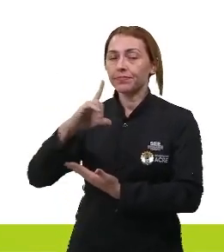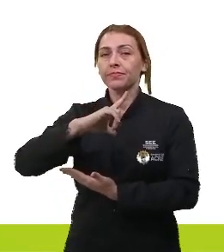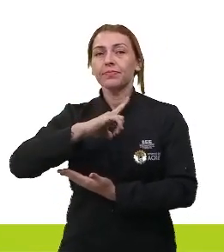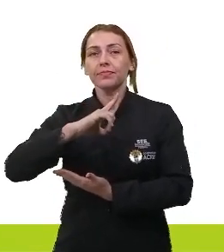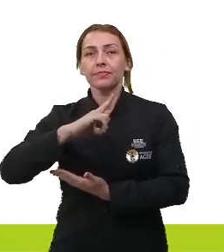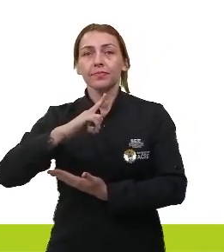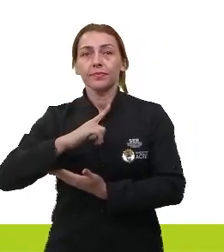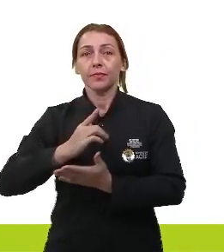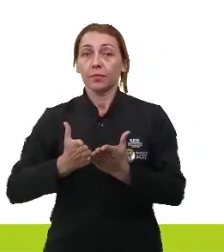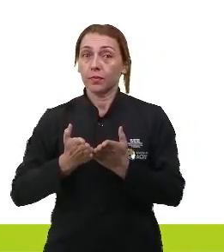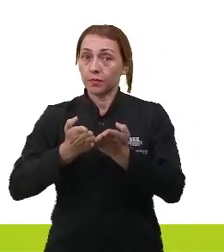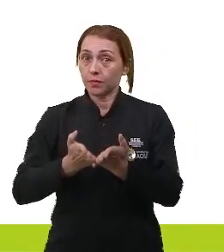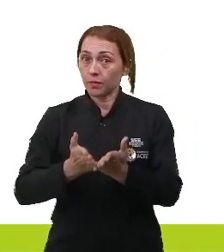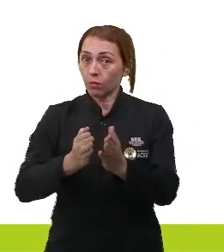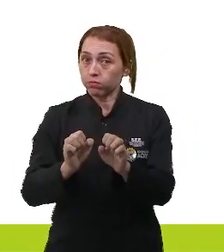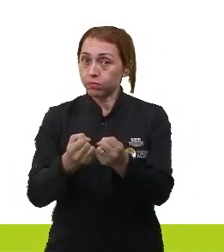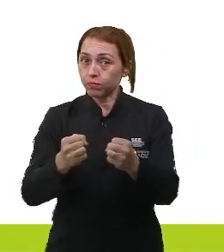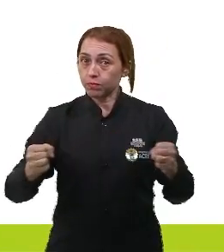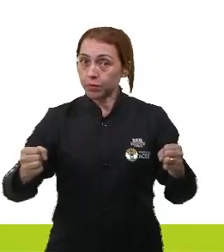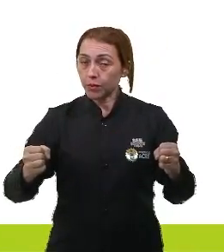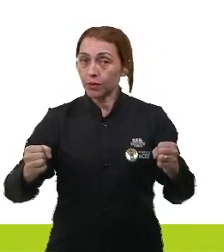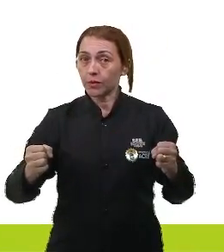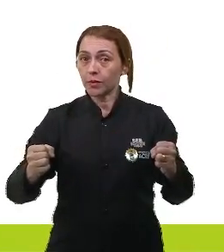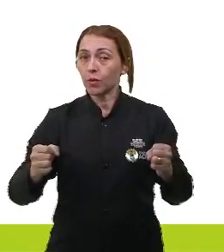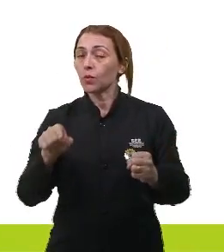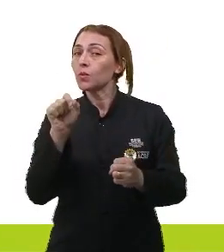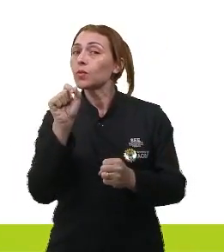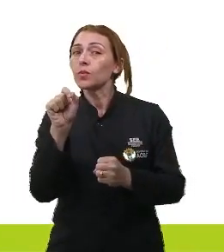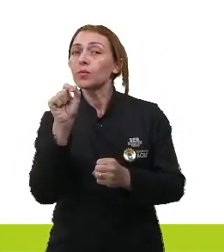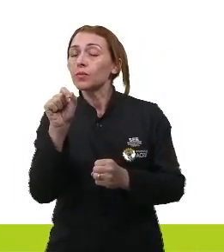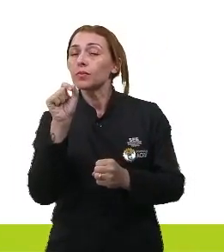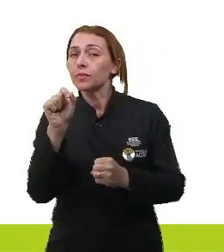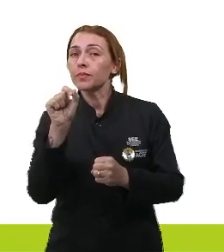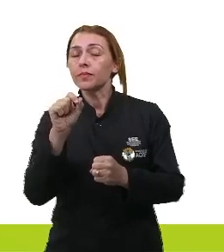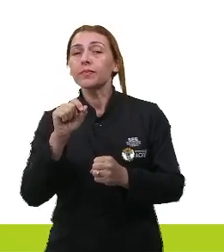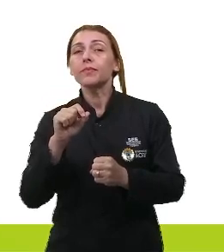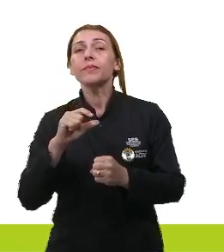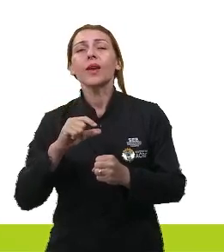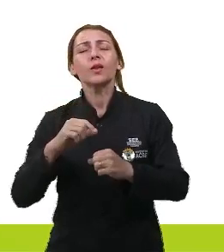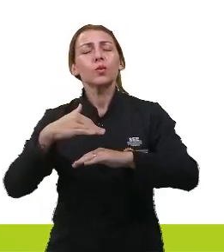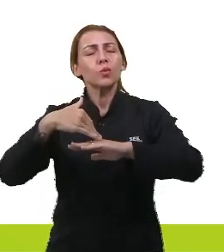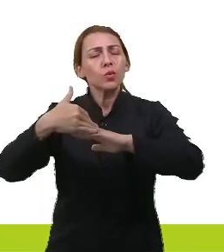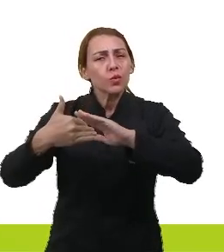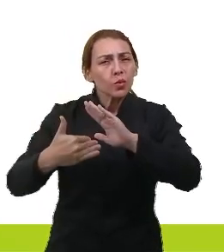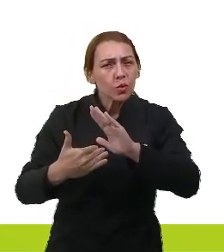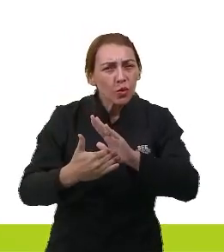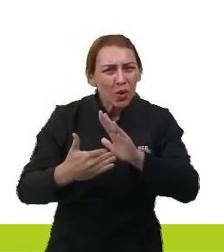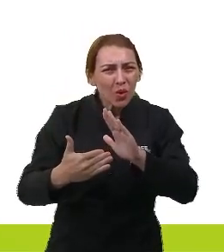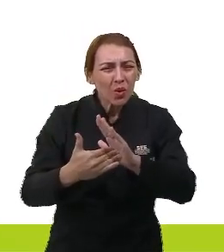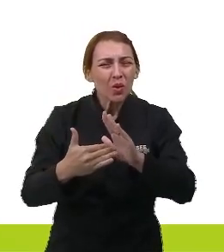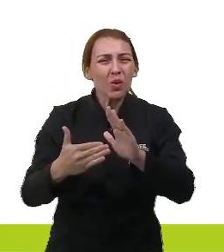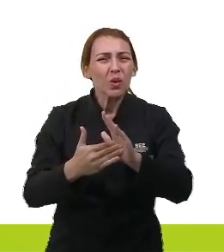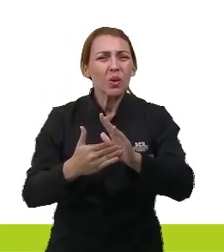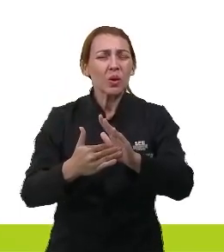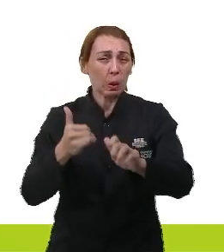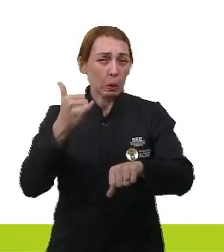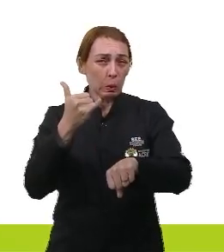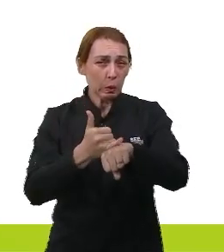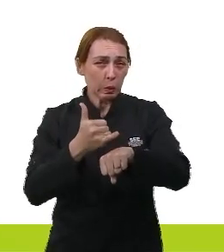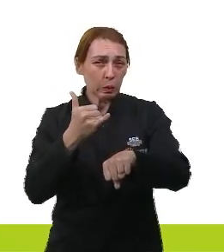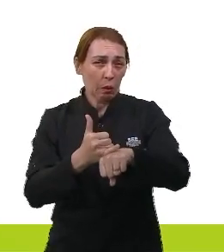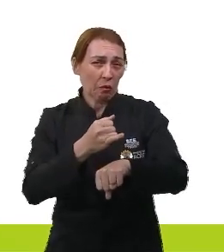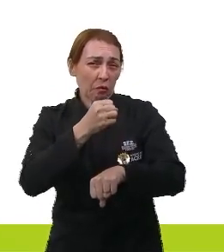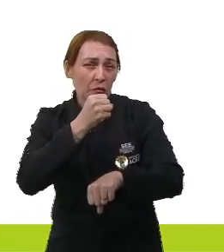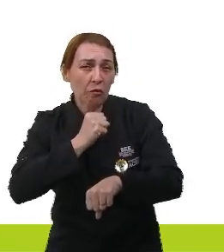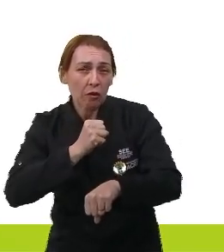um navio, esse navio ele está todo oxidado, mas a gente fala